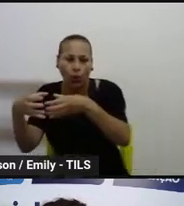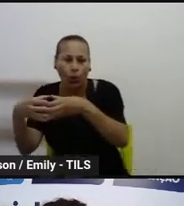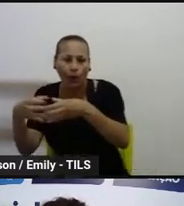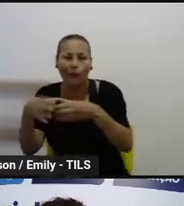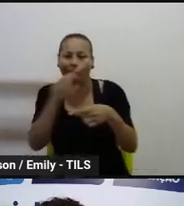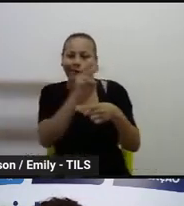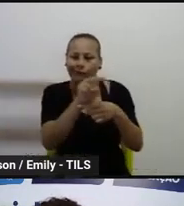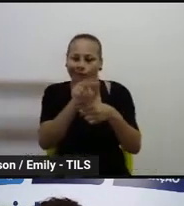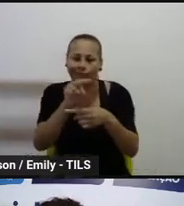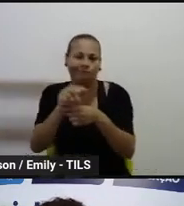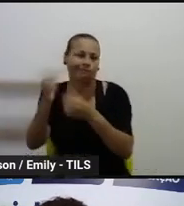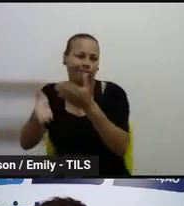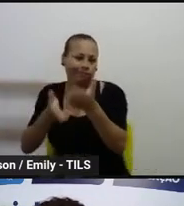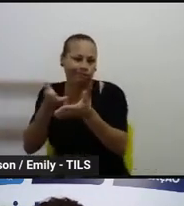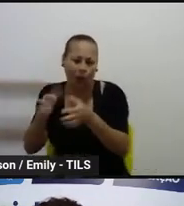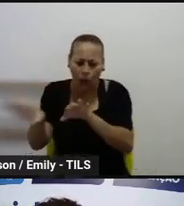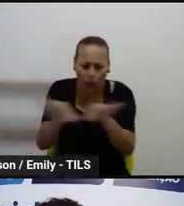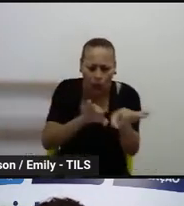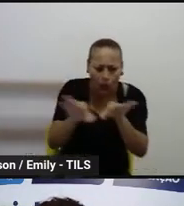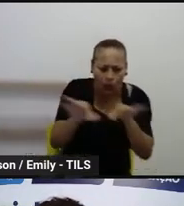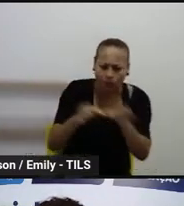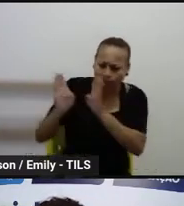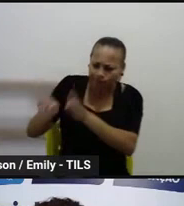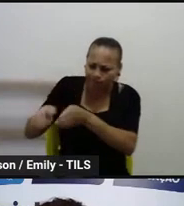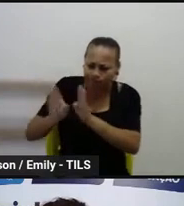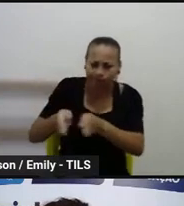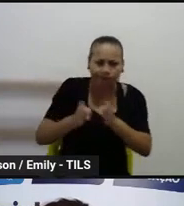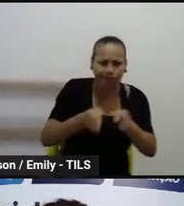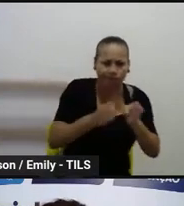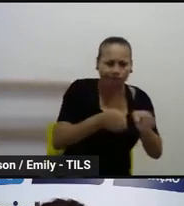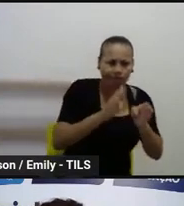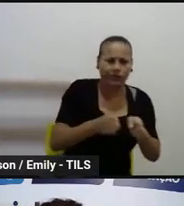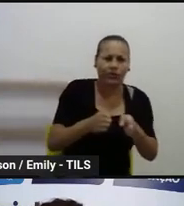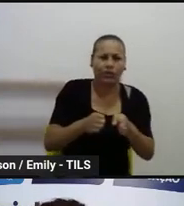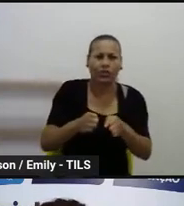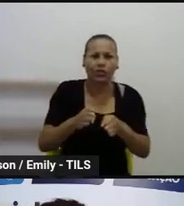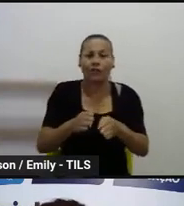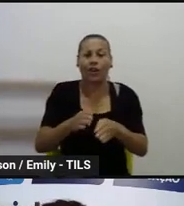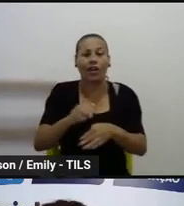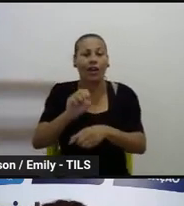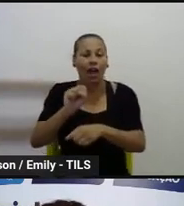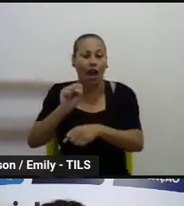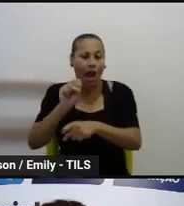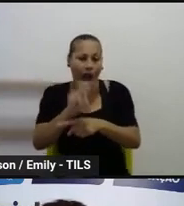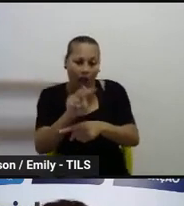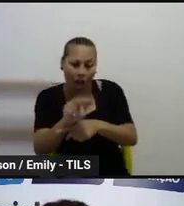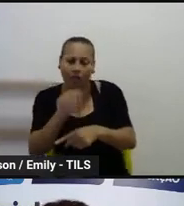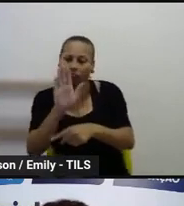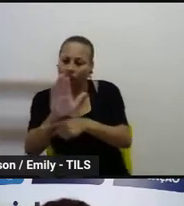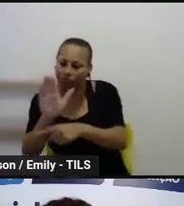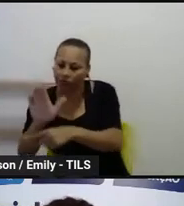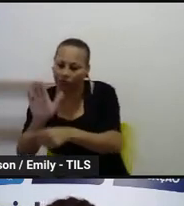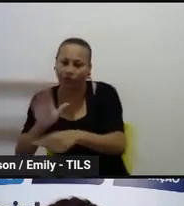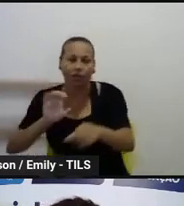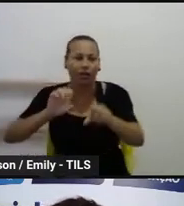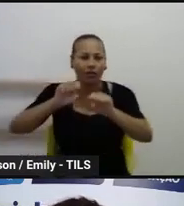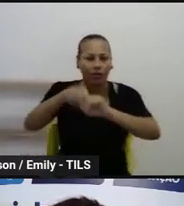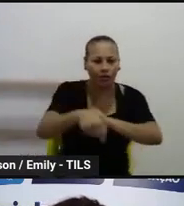planejar, organizar, coordenar, ministrar a formação de professores e coordenadores pedagógicos,